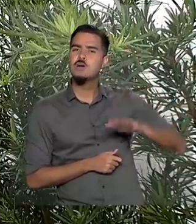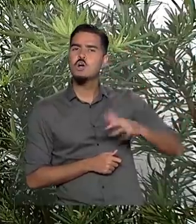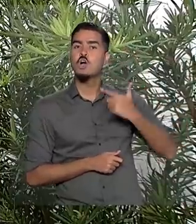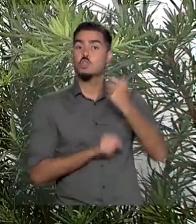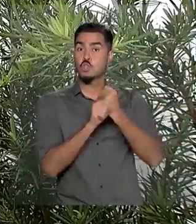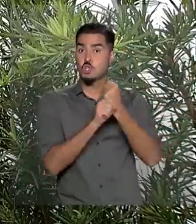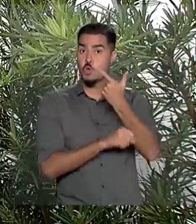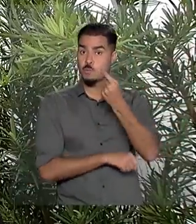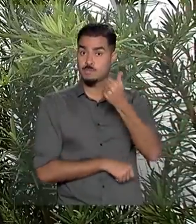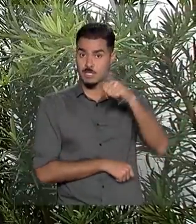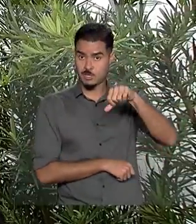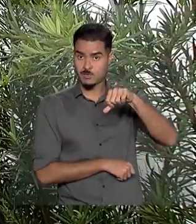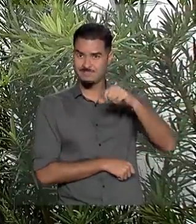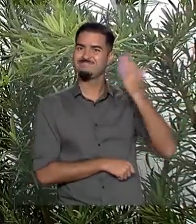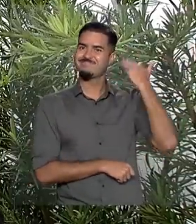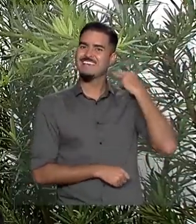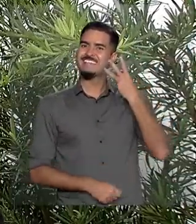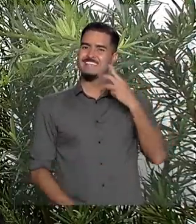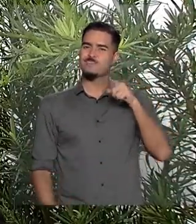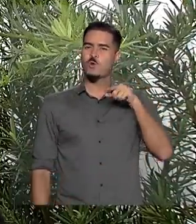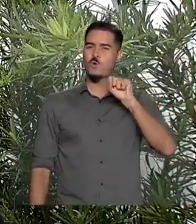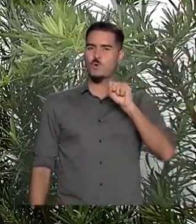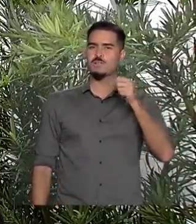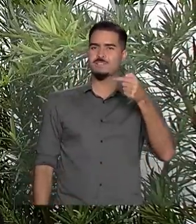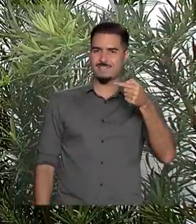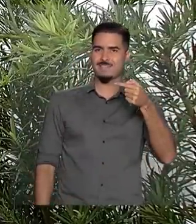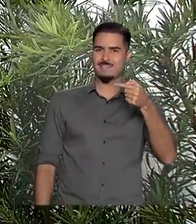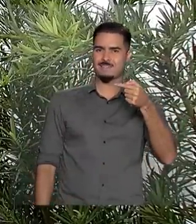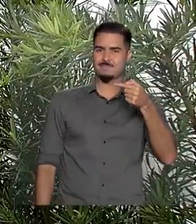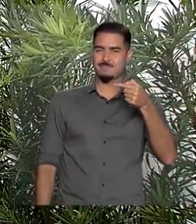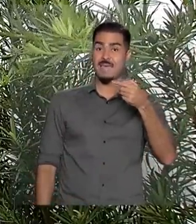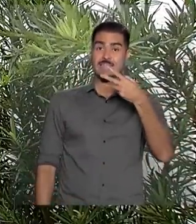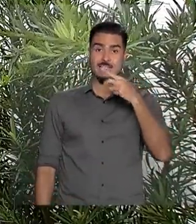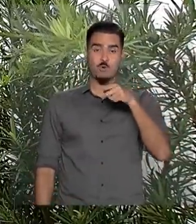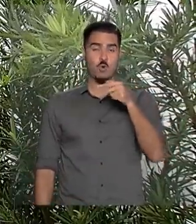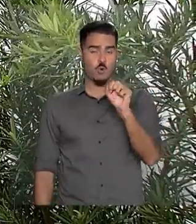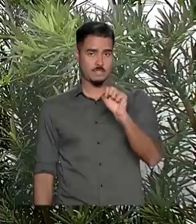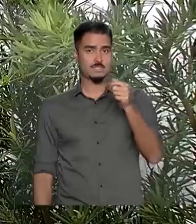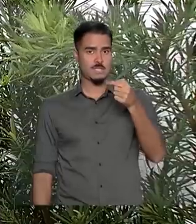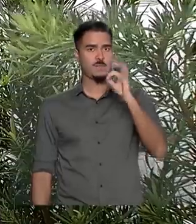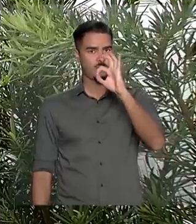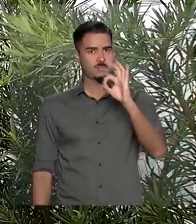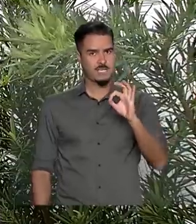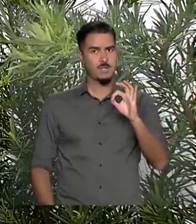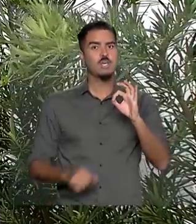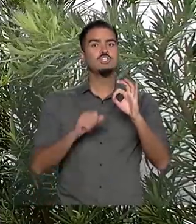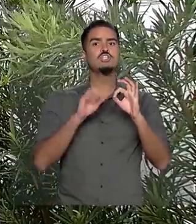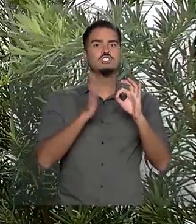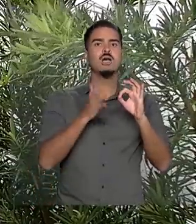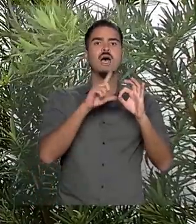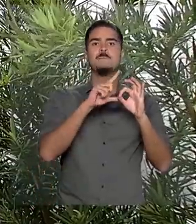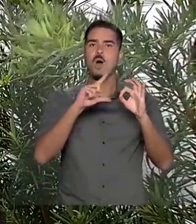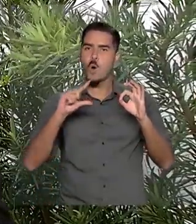2019. Ela foi de 3,87% para 3